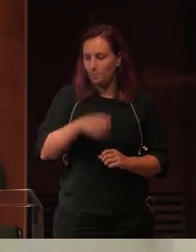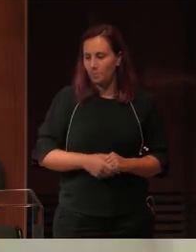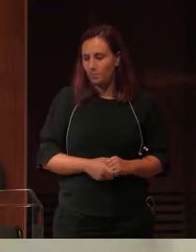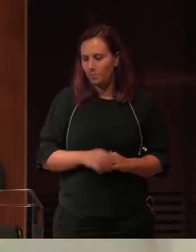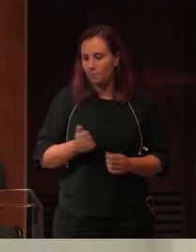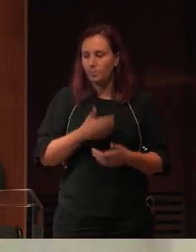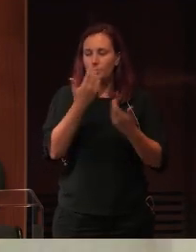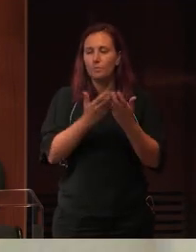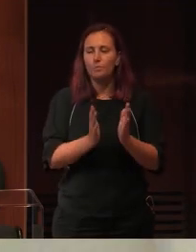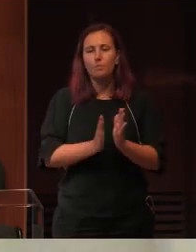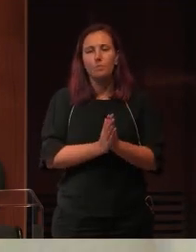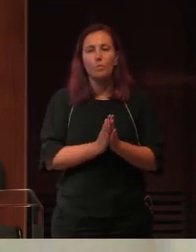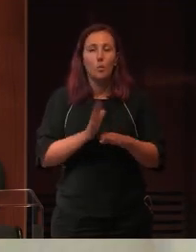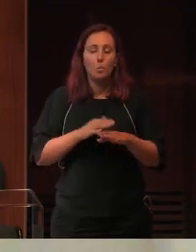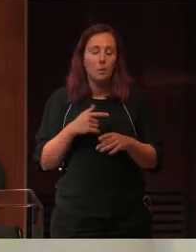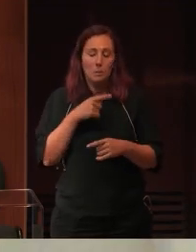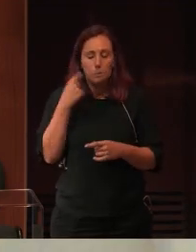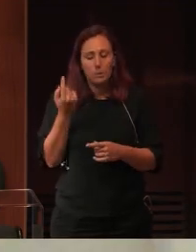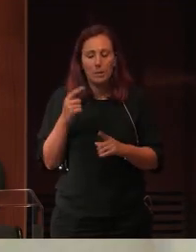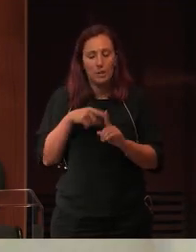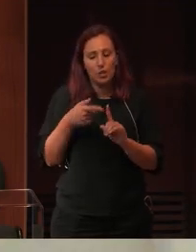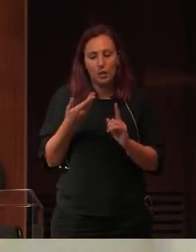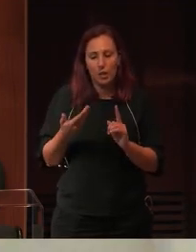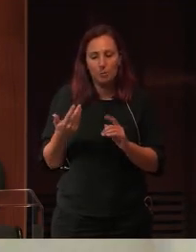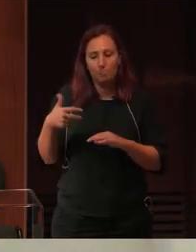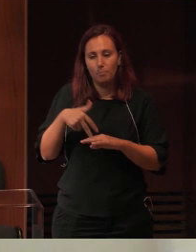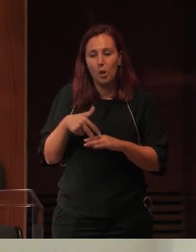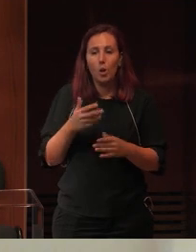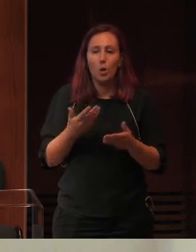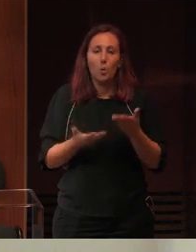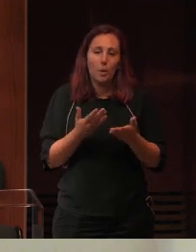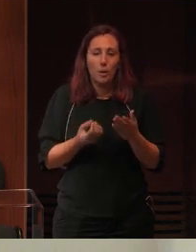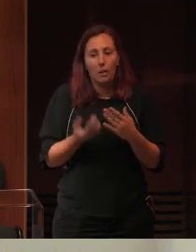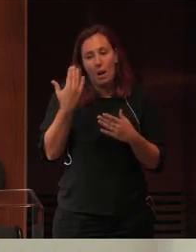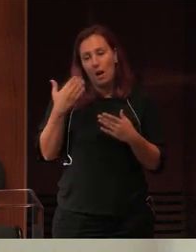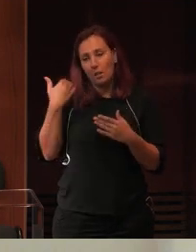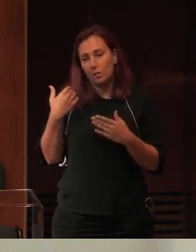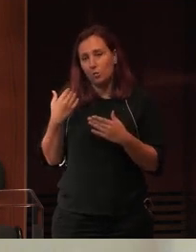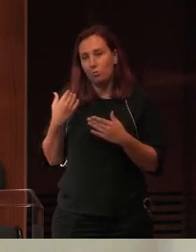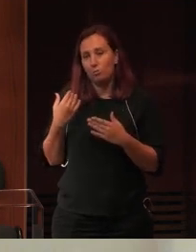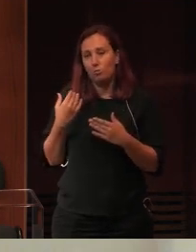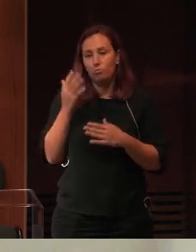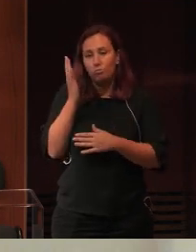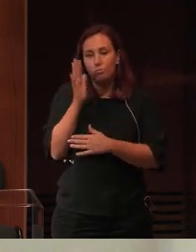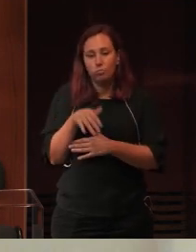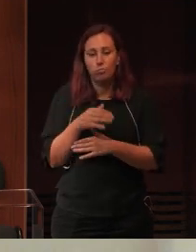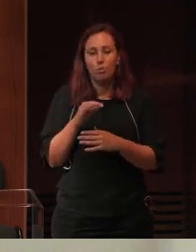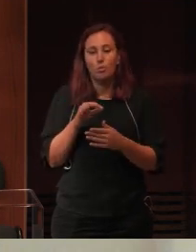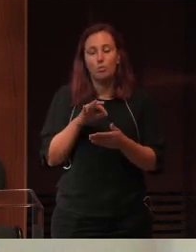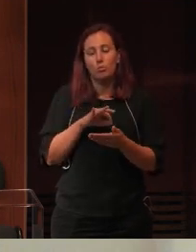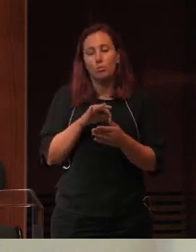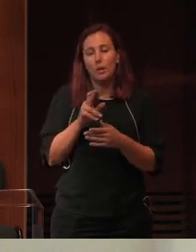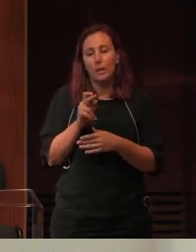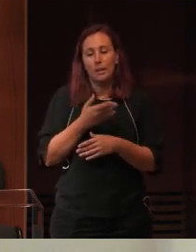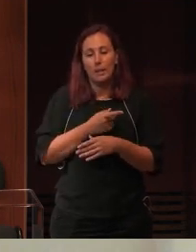Muito bom dia a todos. Não me sinto possível este ano, ao contrário do que tem acontecido em praticamente todas as edições do Fórum da RBE